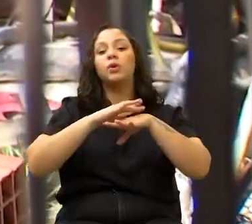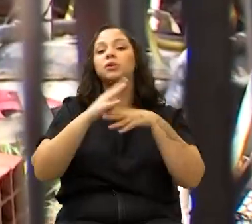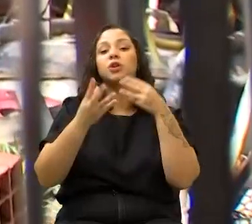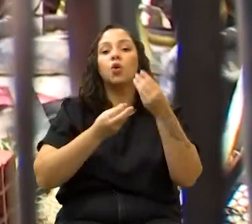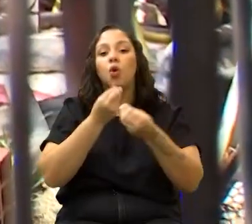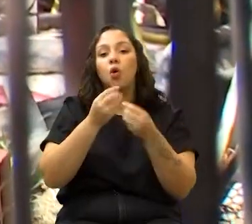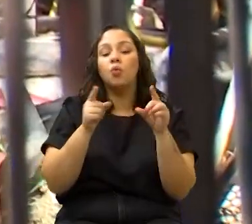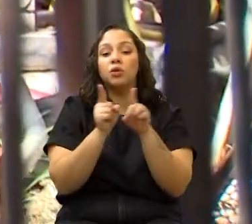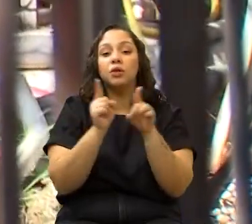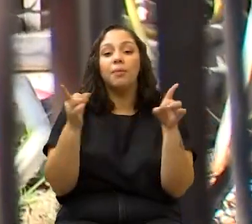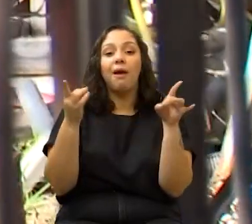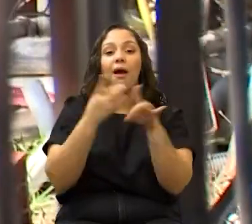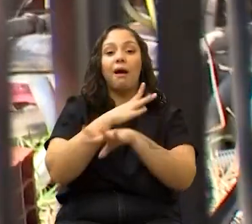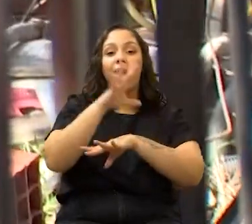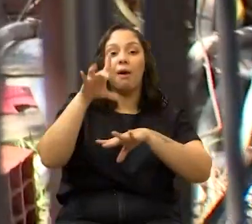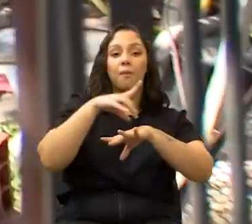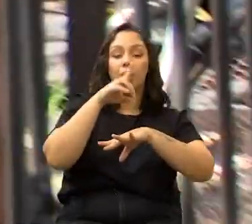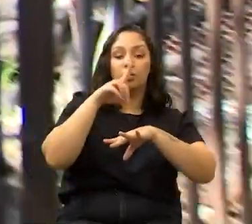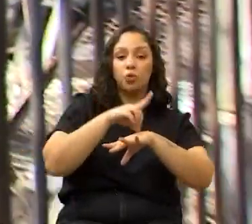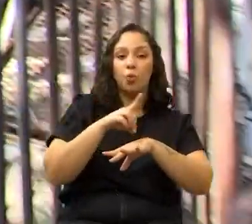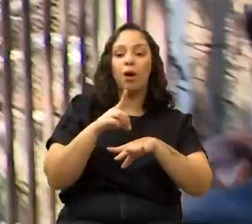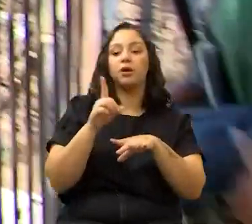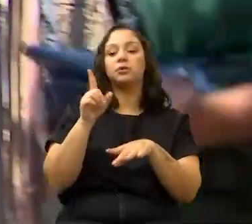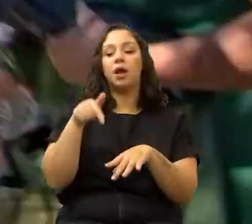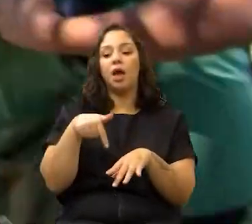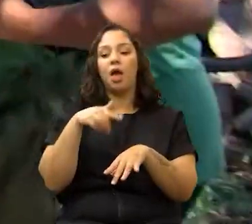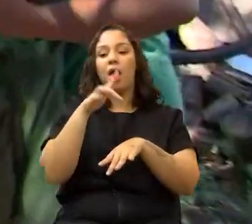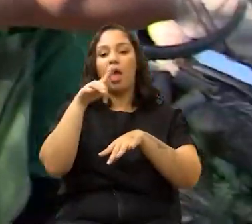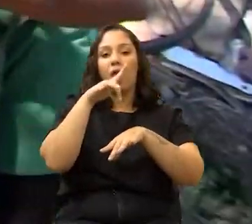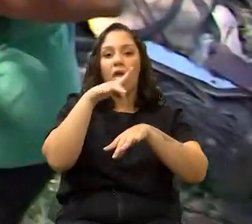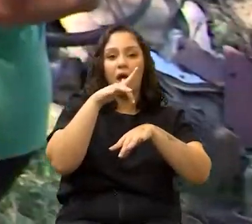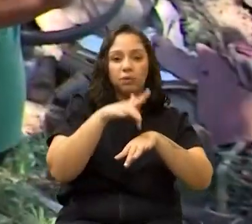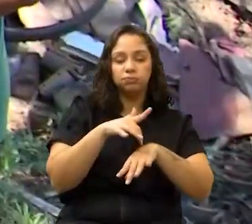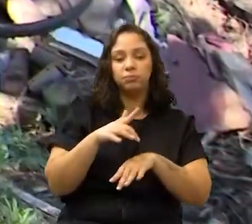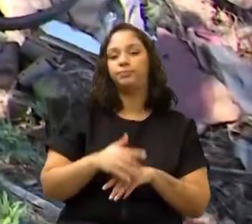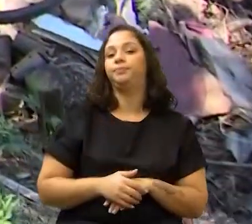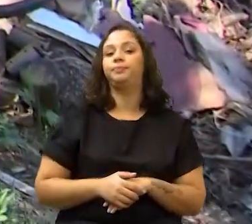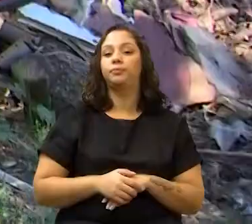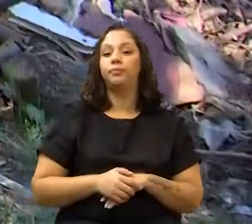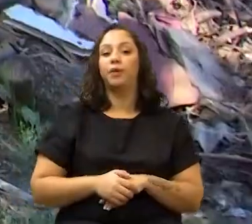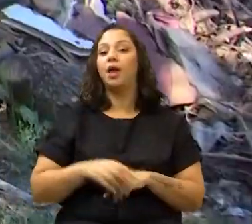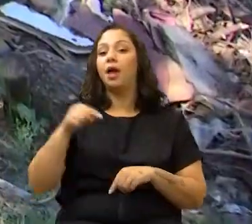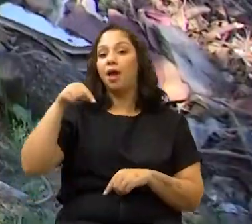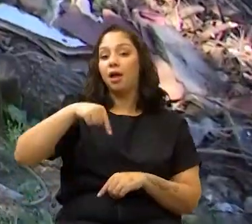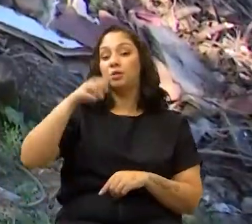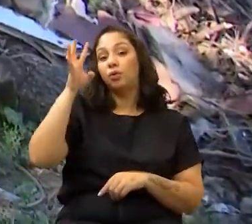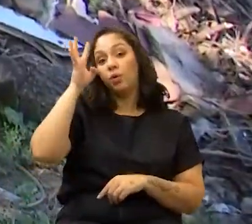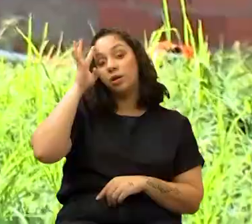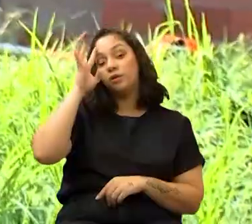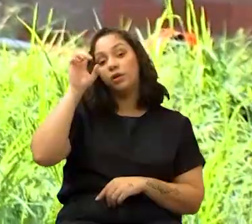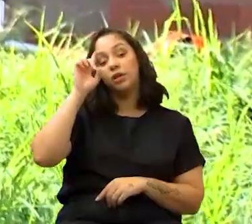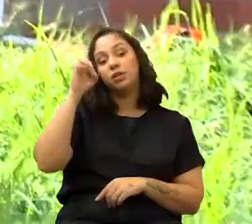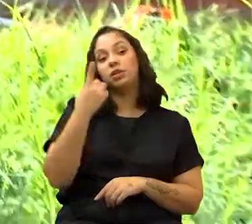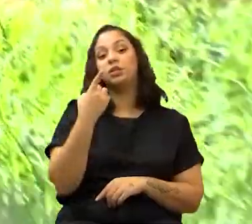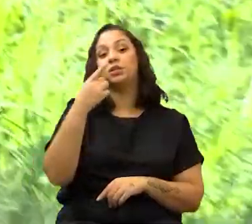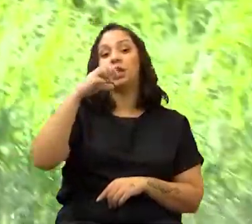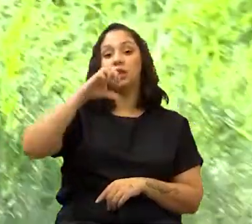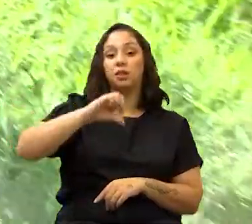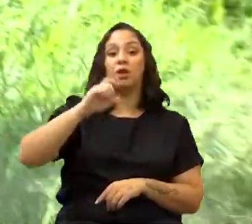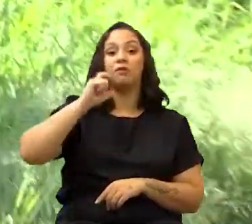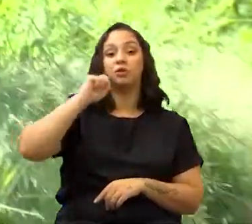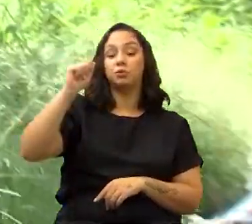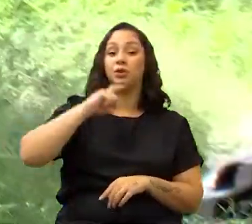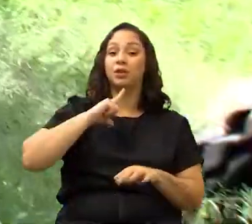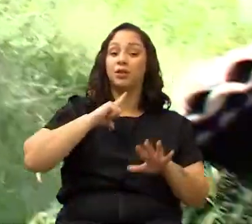de prevenção à doença e combate ao mosquito transmissor, o Aedes aegypti. Até esta quarta-feira, dia 19 de